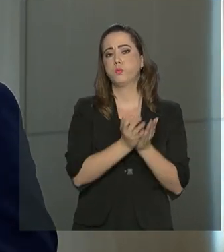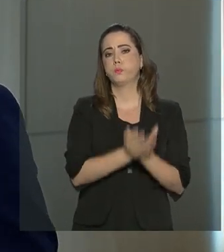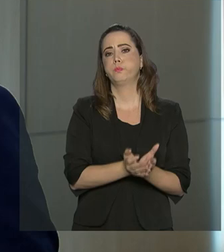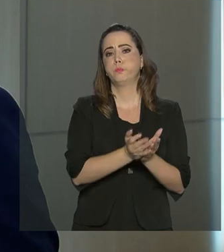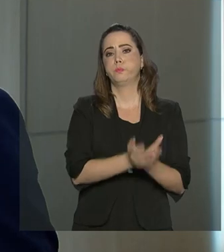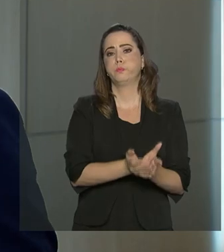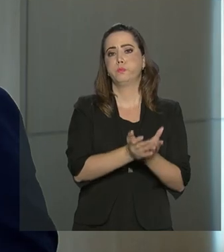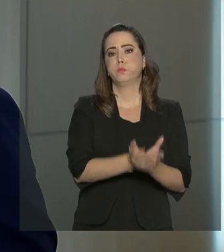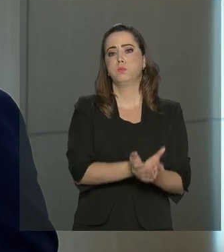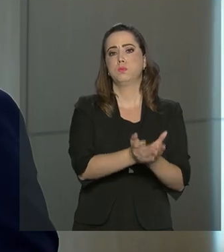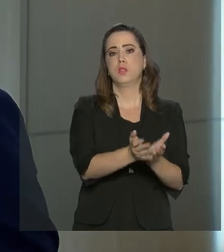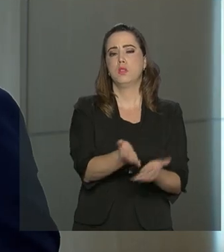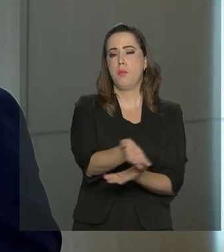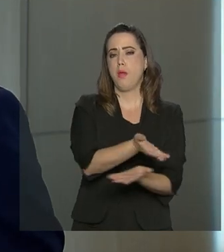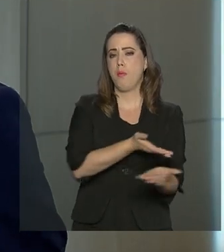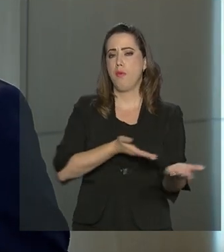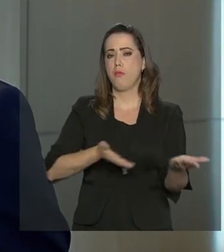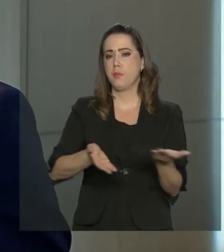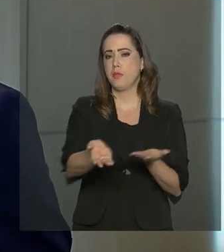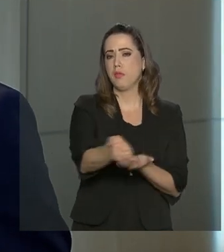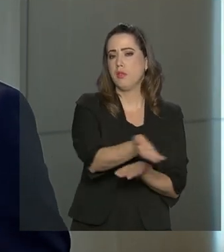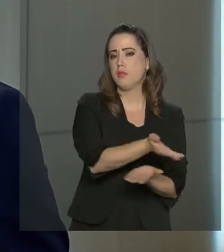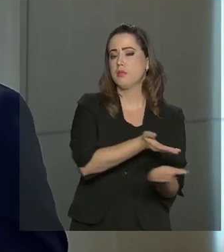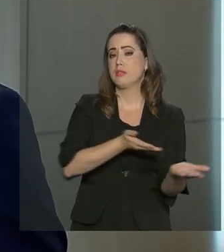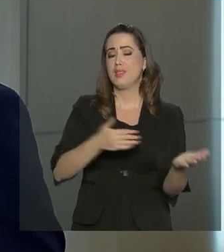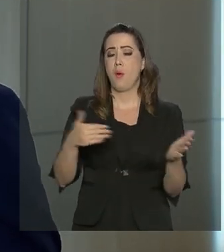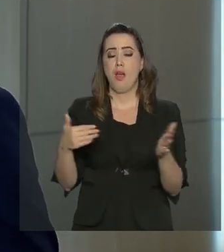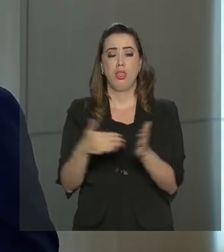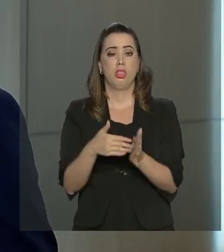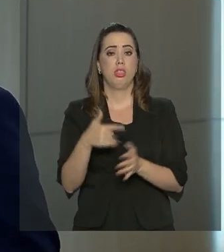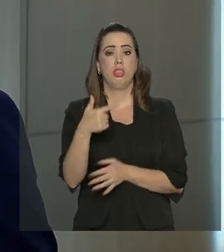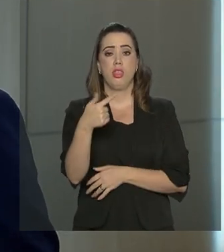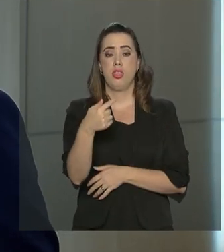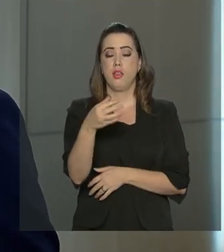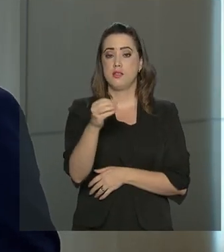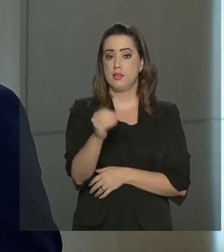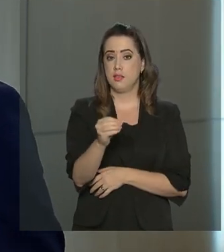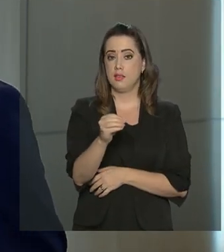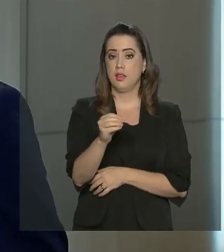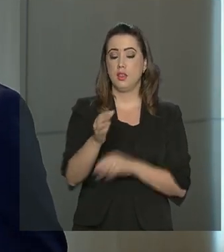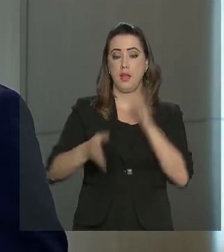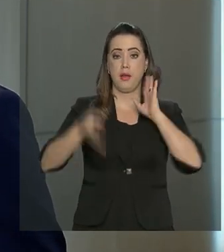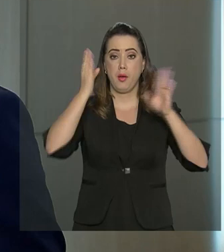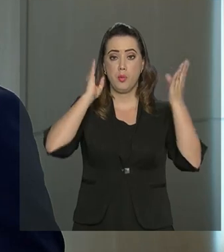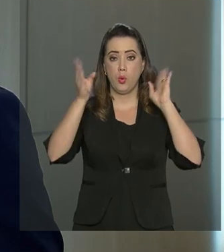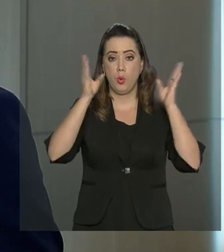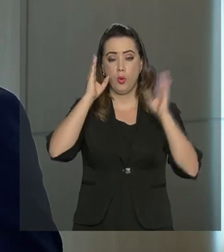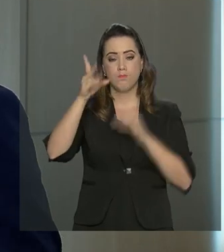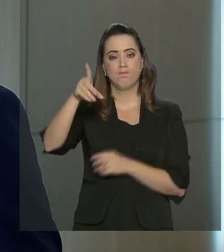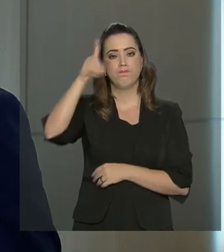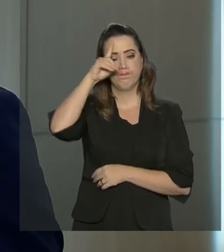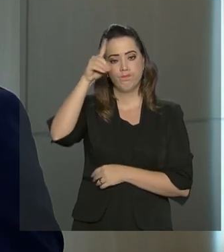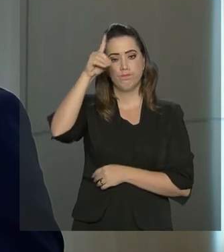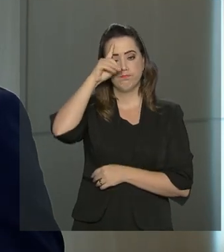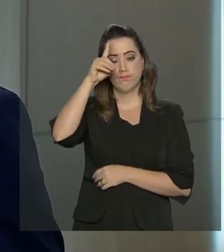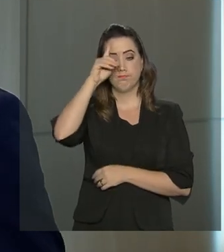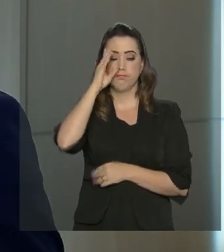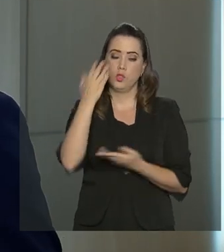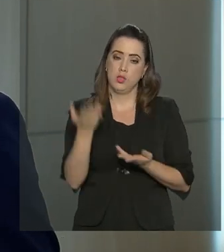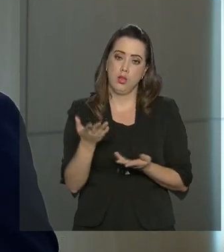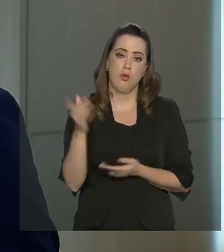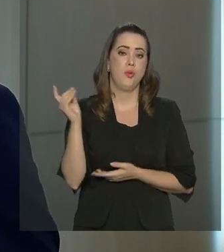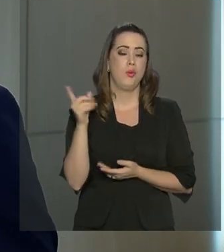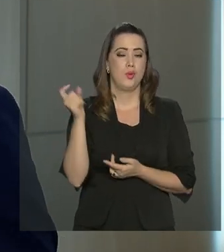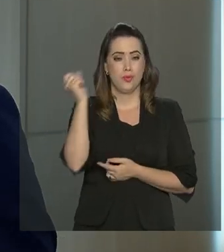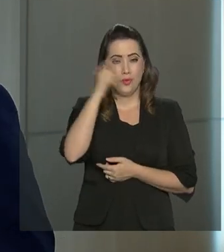e também a movimentação de até 70 caminhões-dia. A grande dificuldade, neste caso, é a